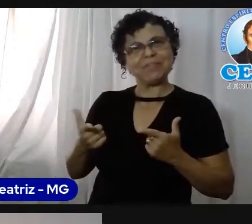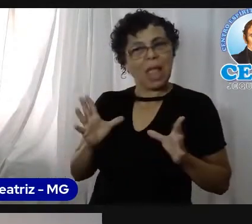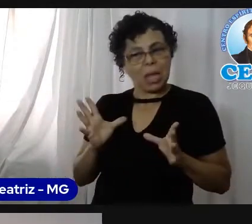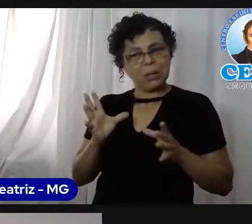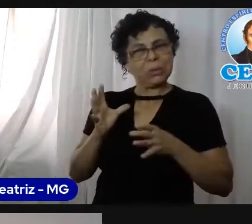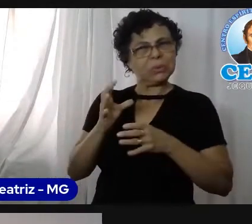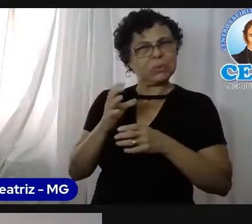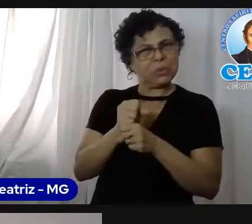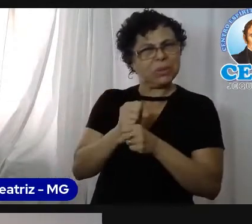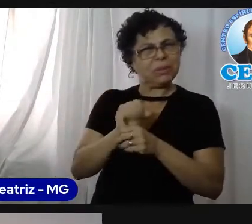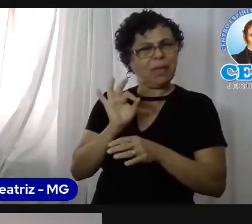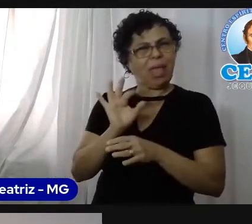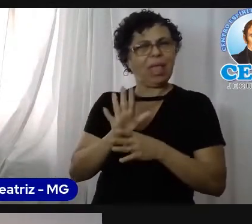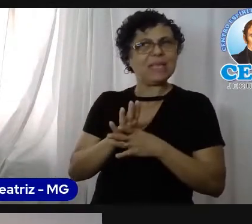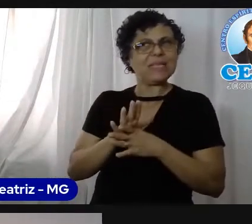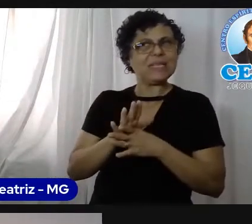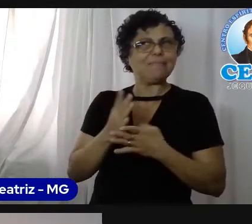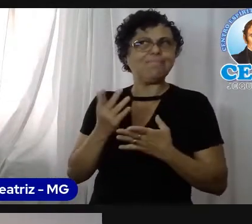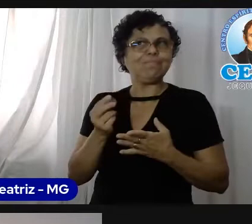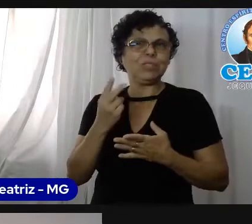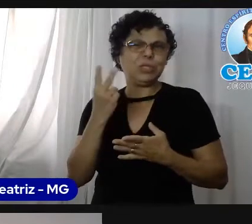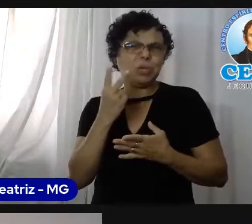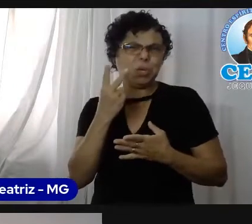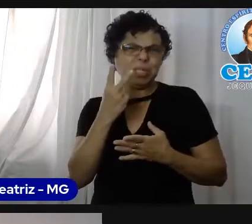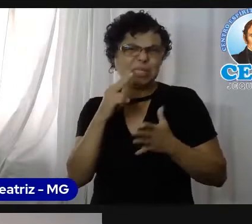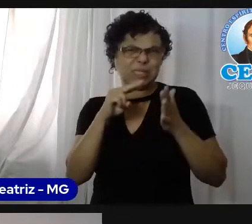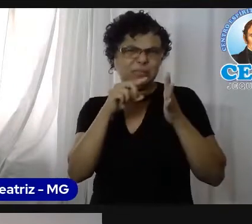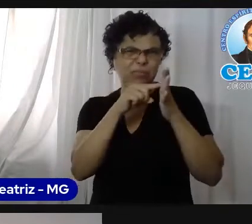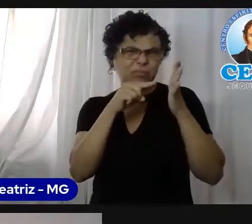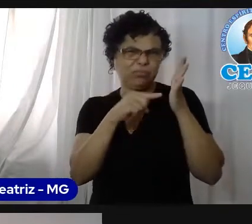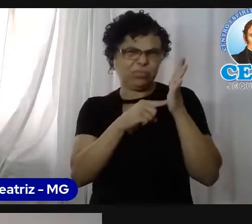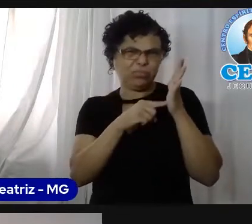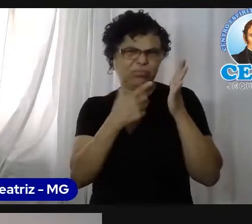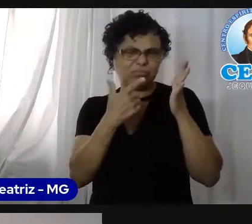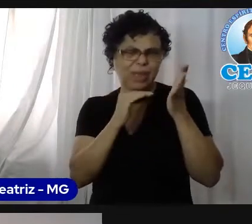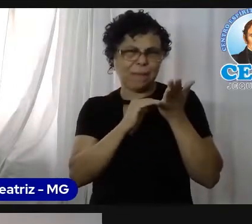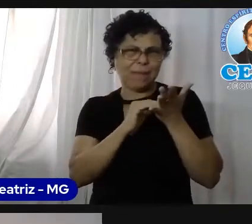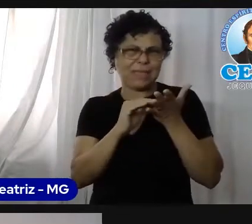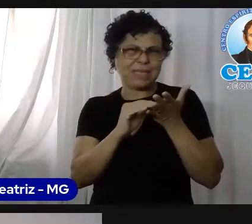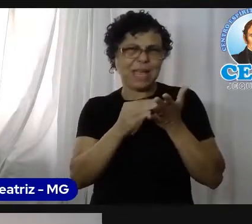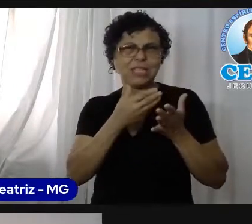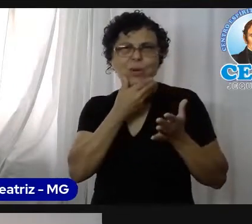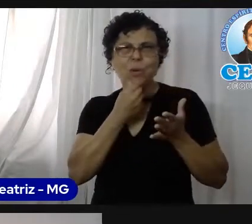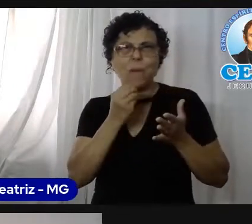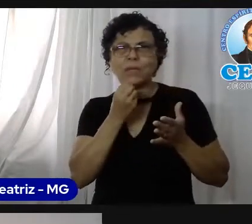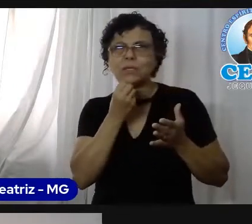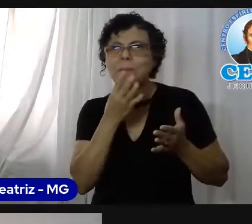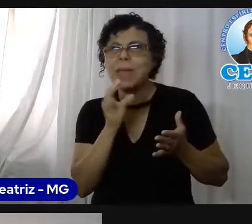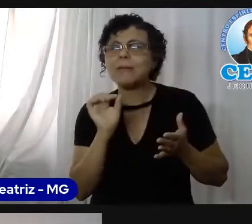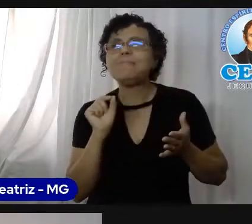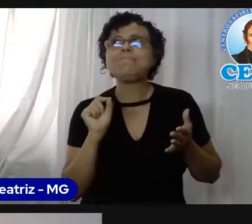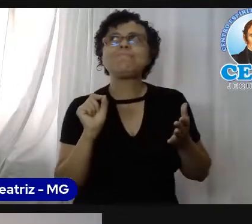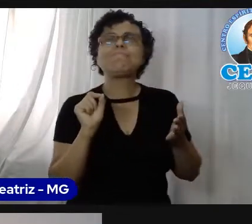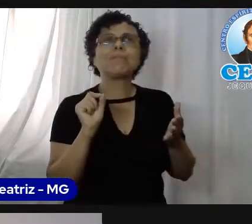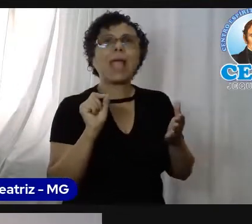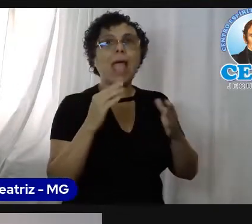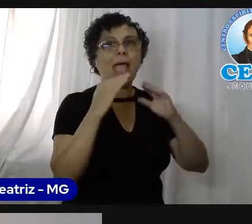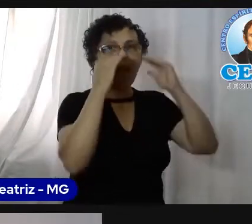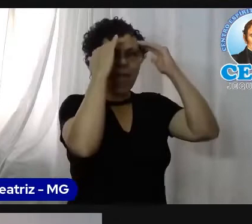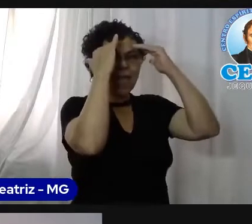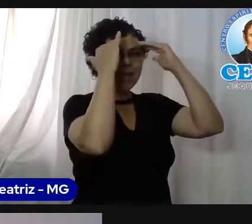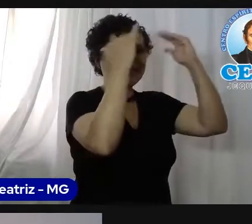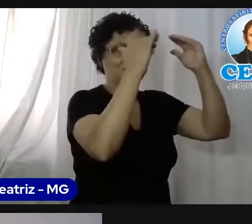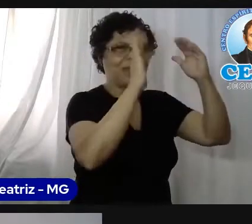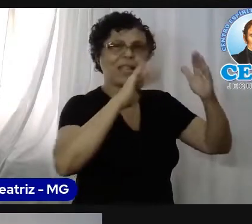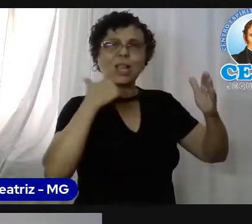pudesse sintetizar todas as coisas em dois pontos, a mensagem do homem de bem nos diz que o homem de bem respeita todos